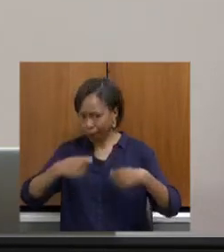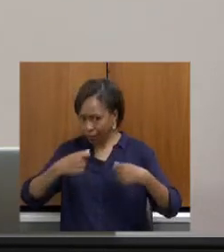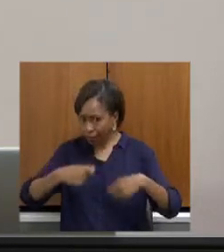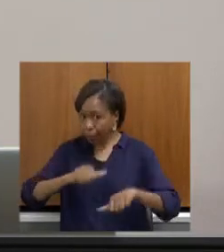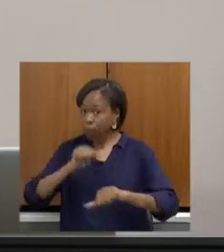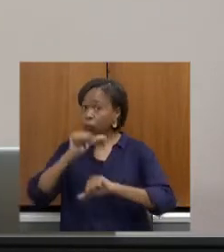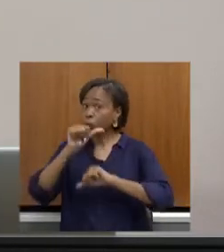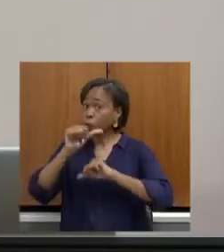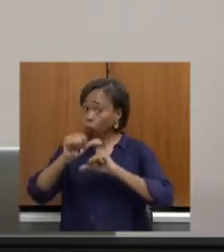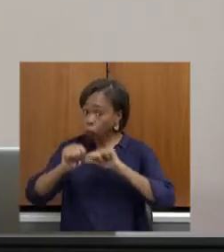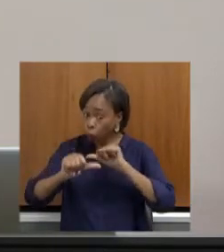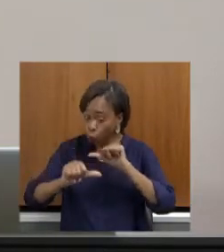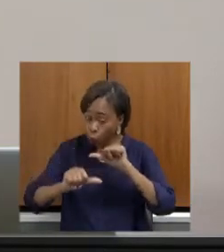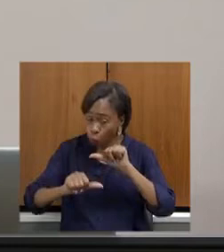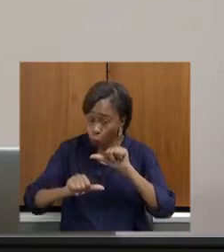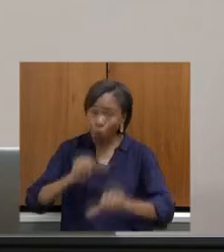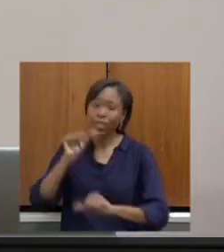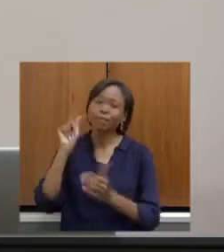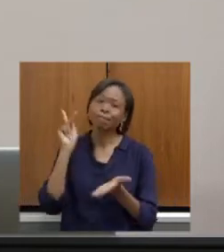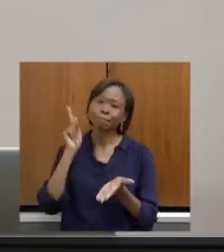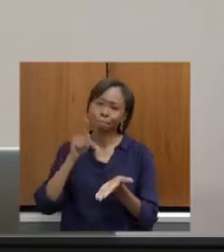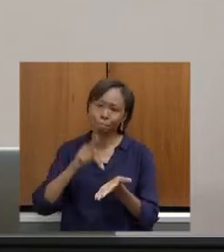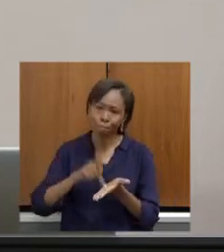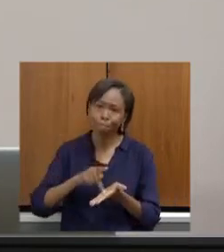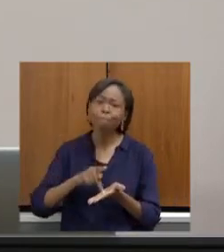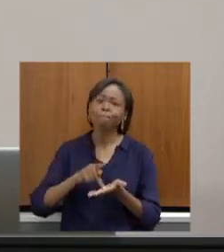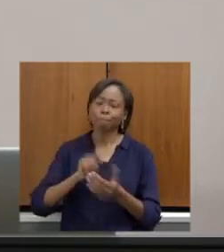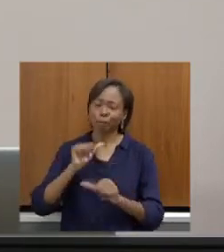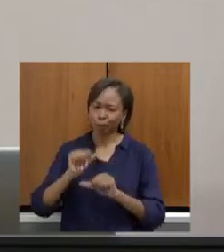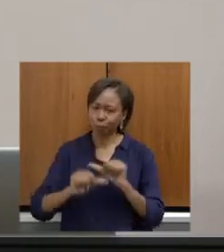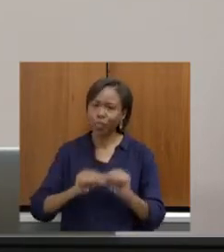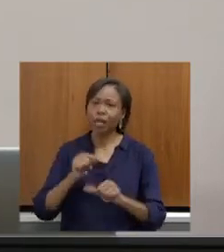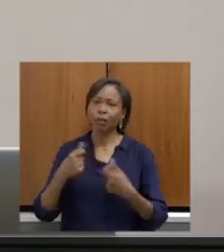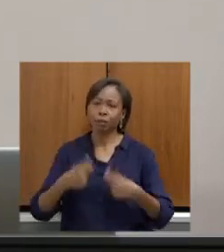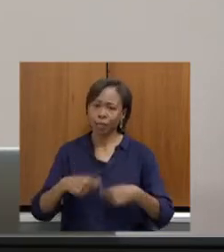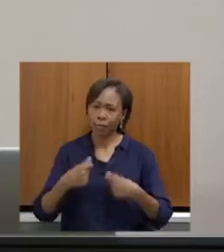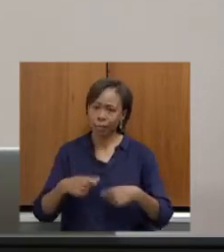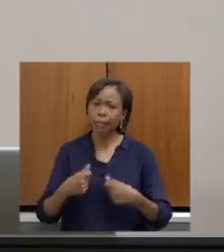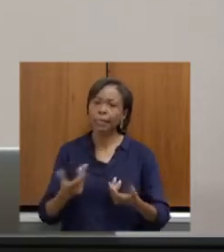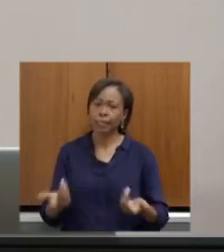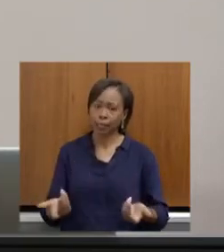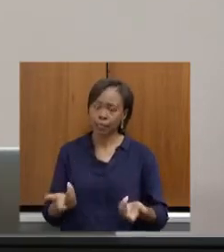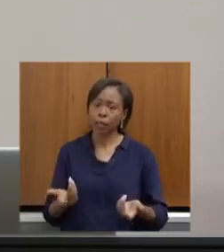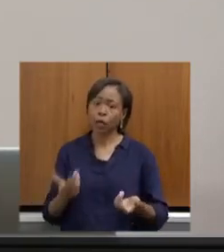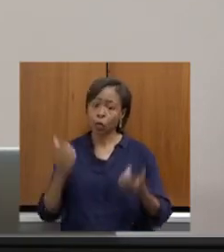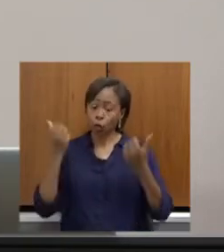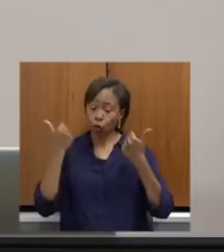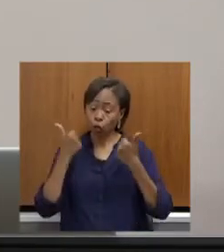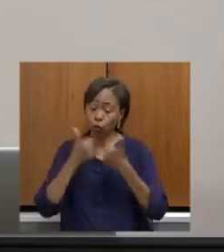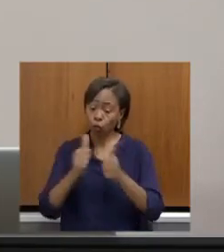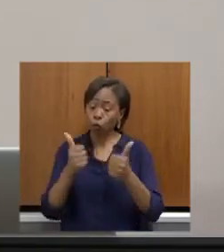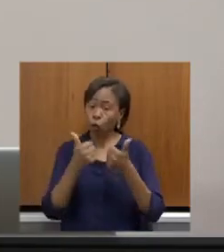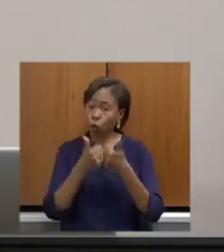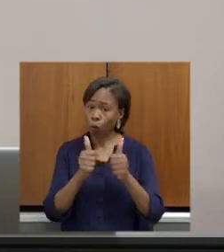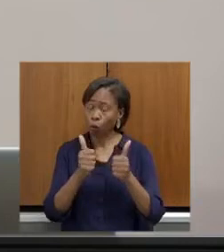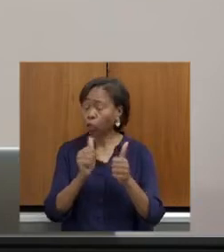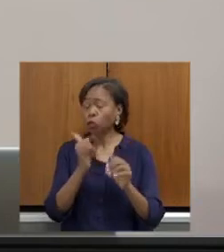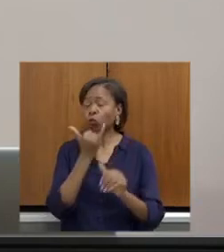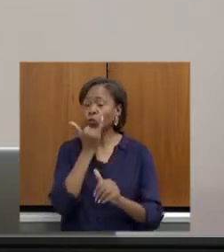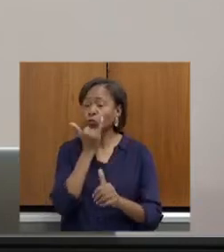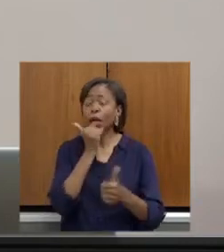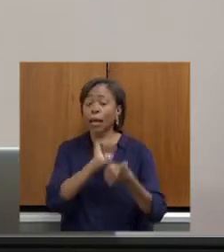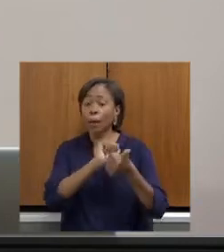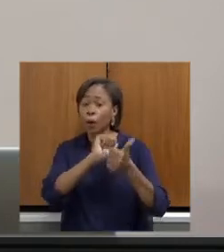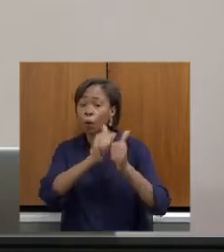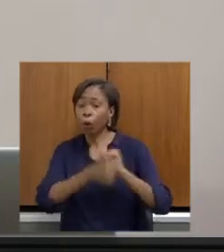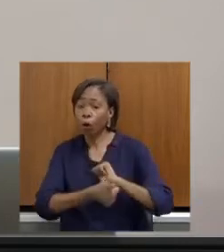mesmo. Mas é mesmo, de toda essa visão de como o esporte está focado no nosso estado